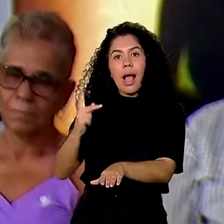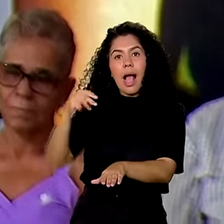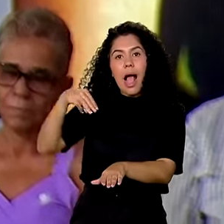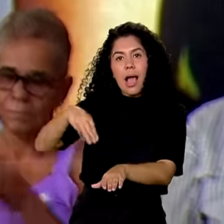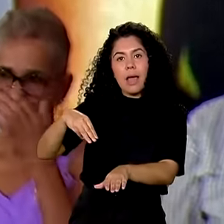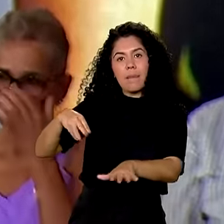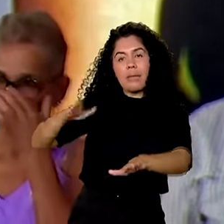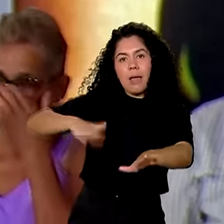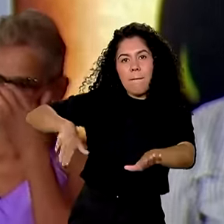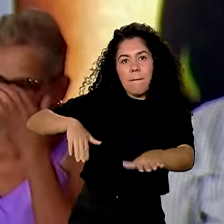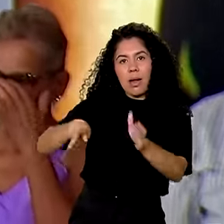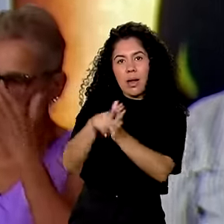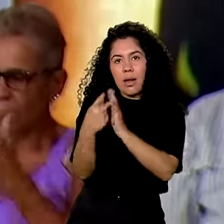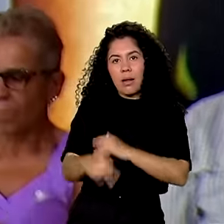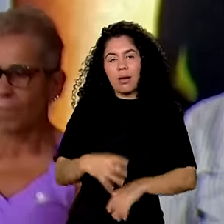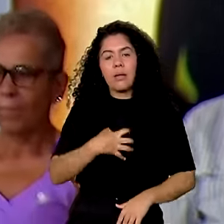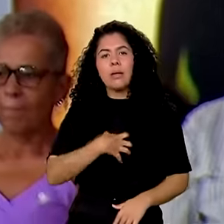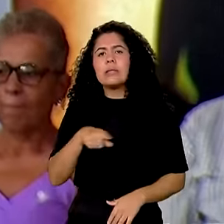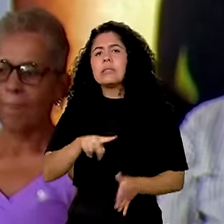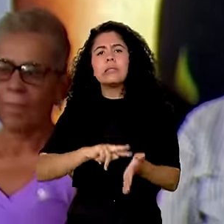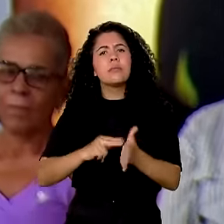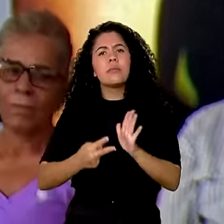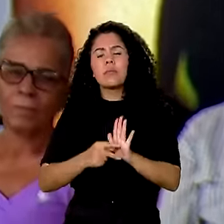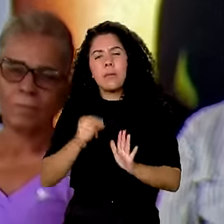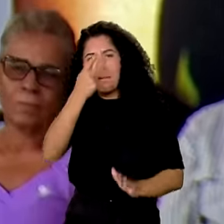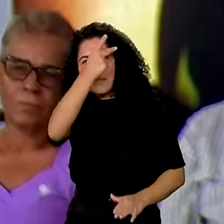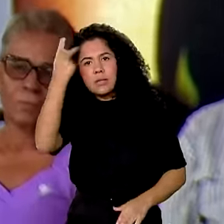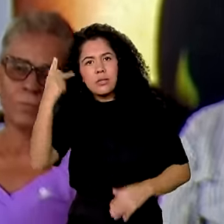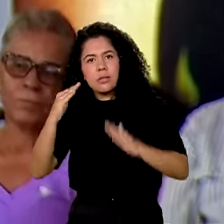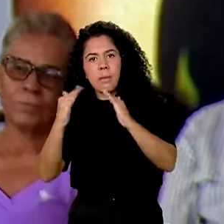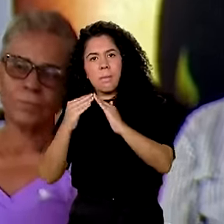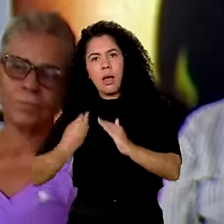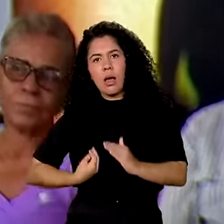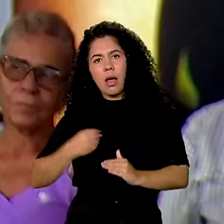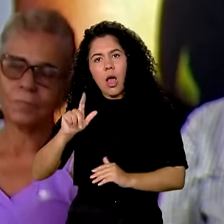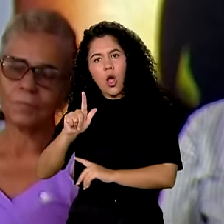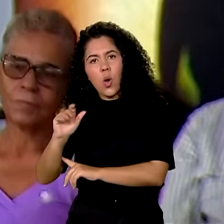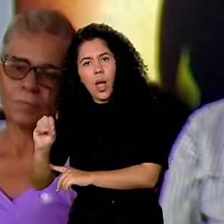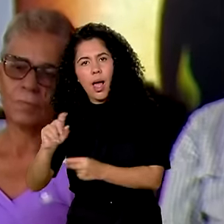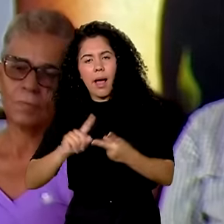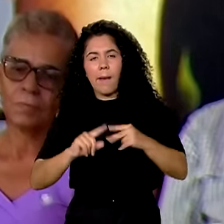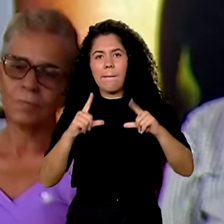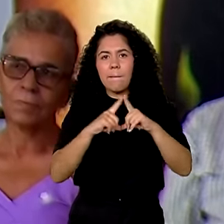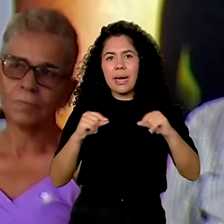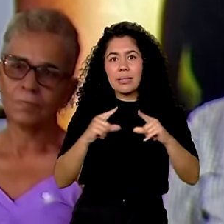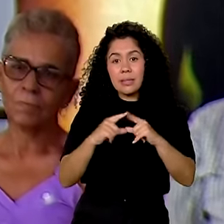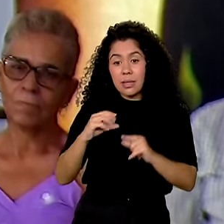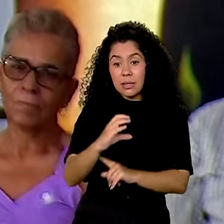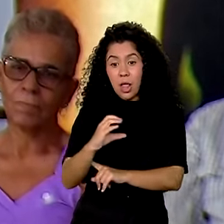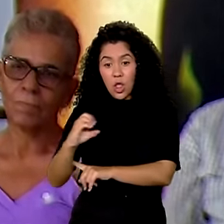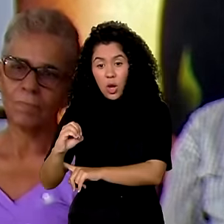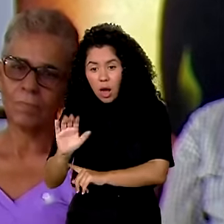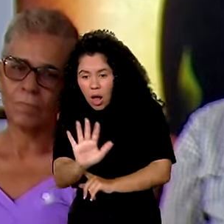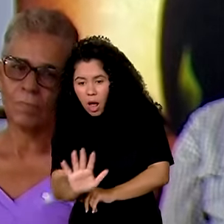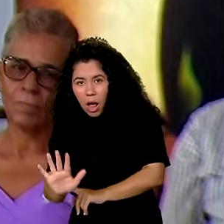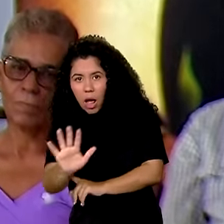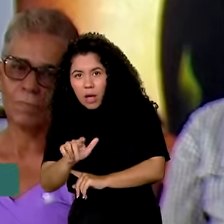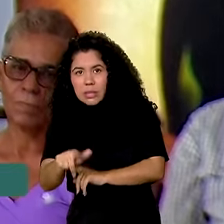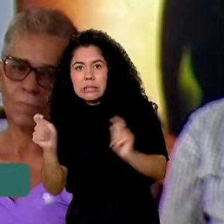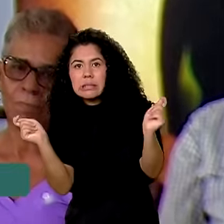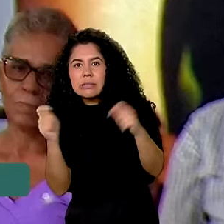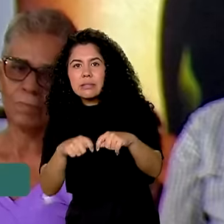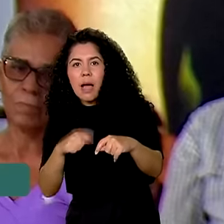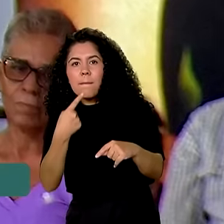que isso significa? O sujeito de Goiás, de Brasília, de todo o centro-oeste, vai estar mais perto das